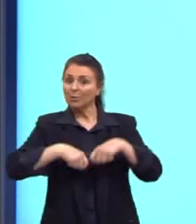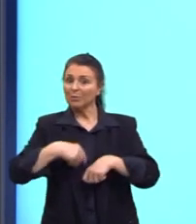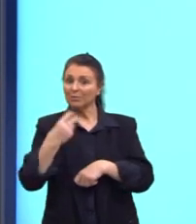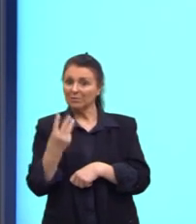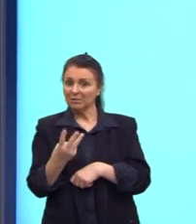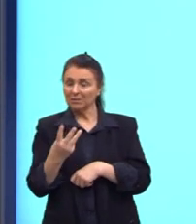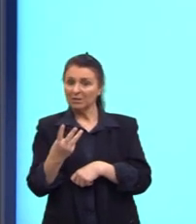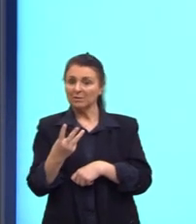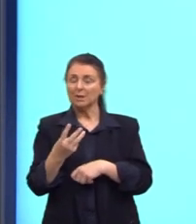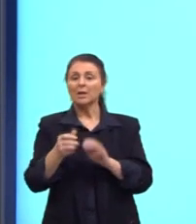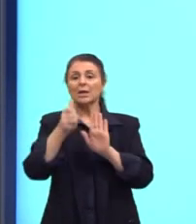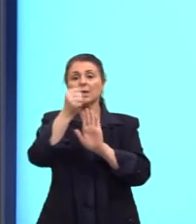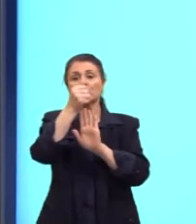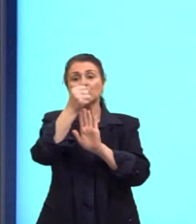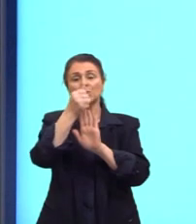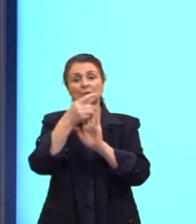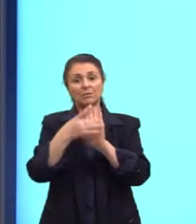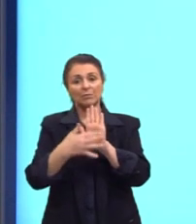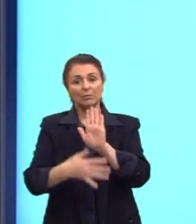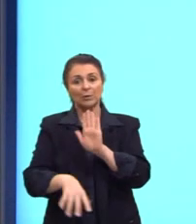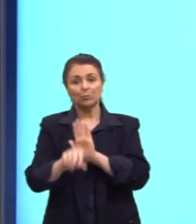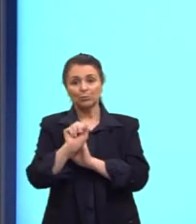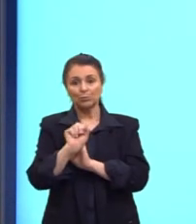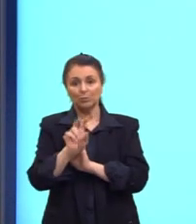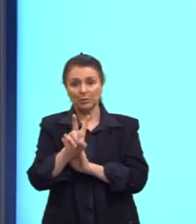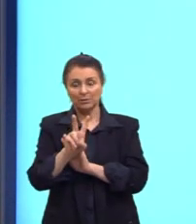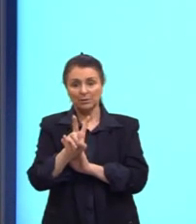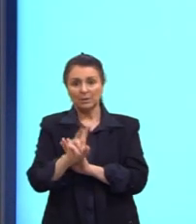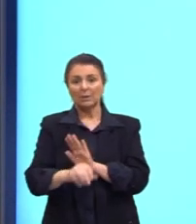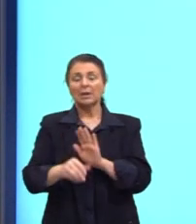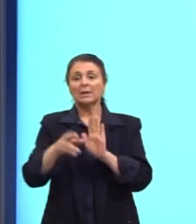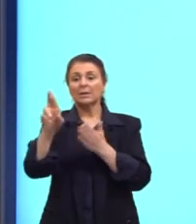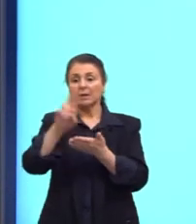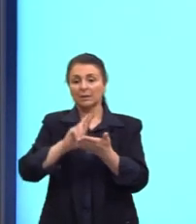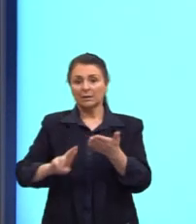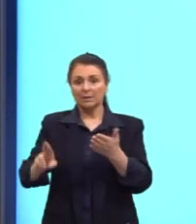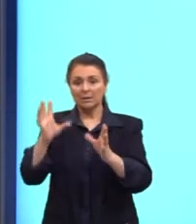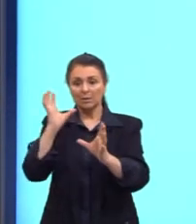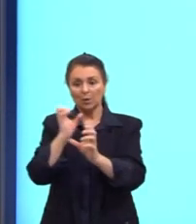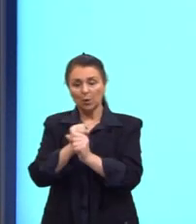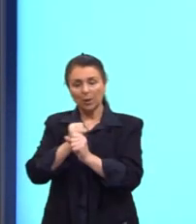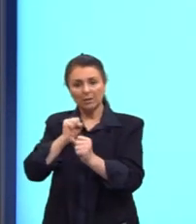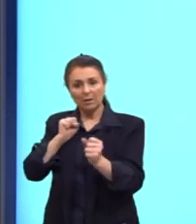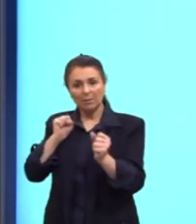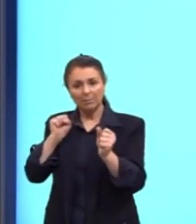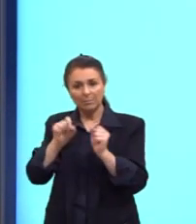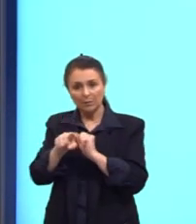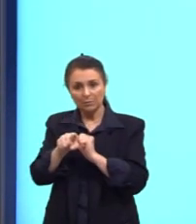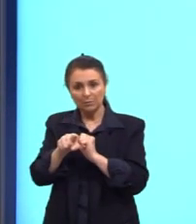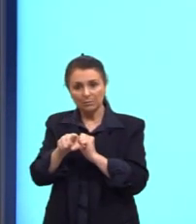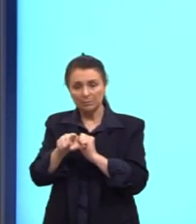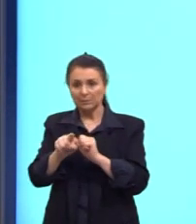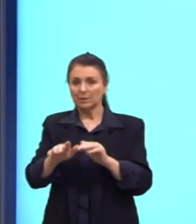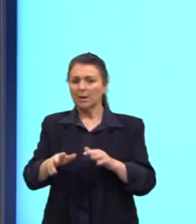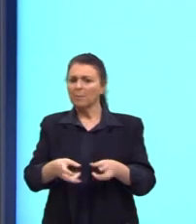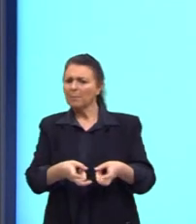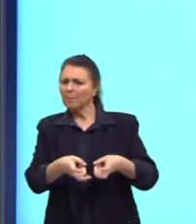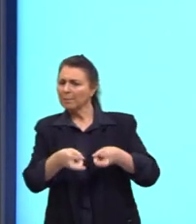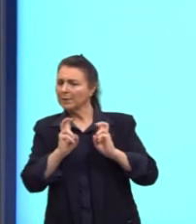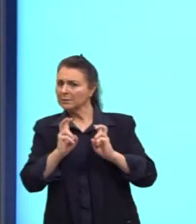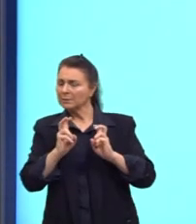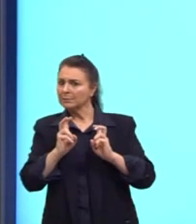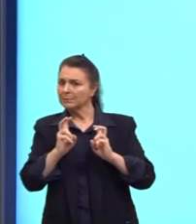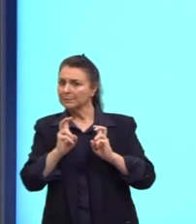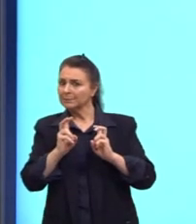E no nosso desenvolvimento 2, dessa redação nota 1000, há demais, percebam que